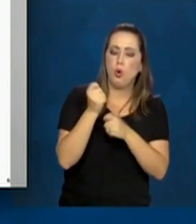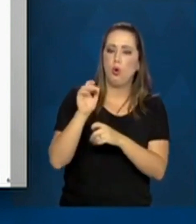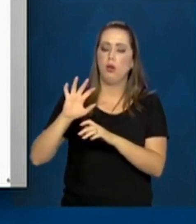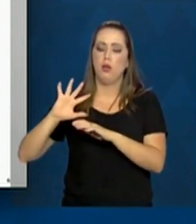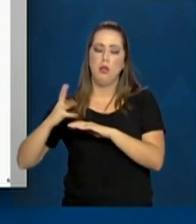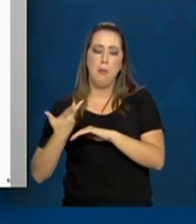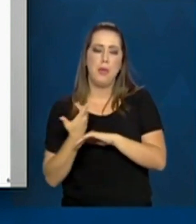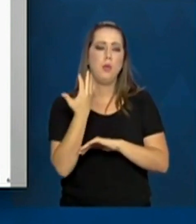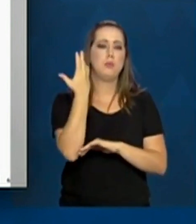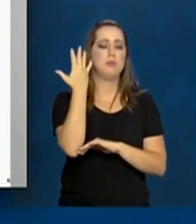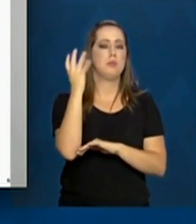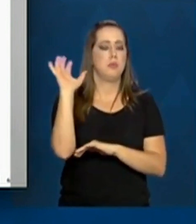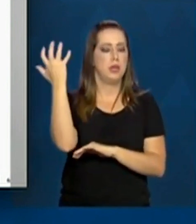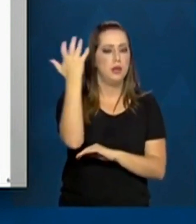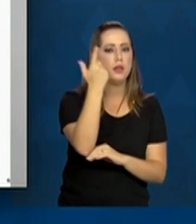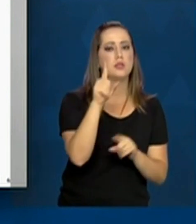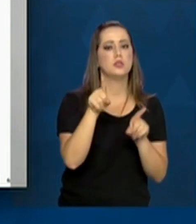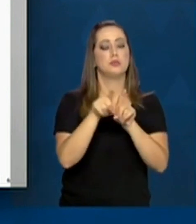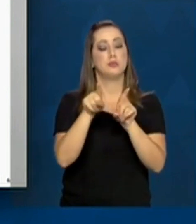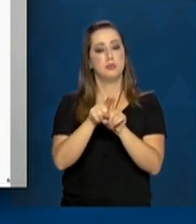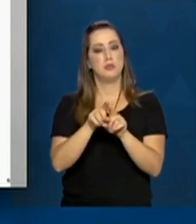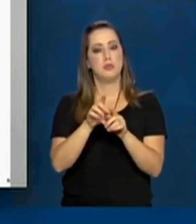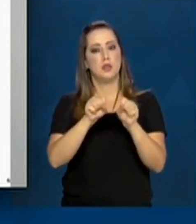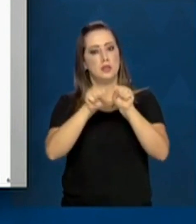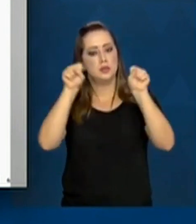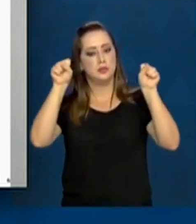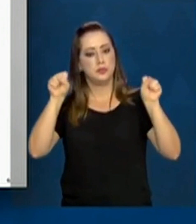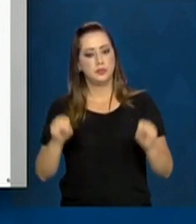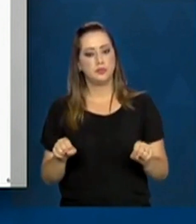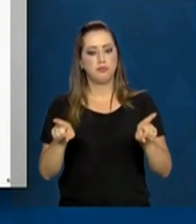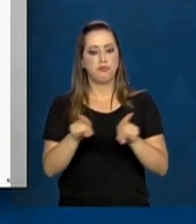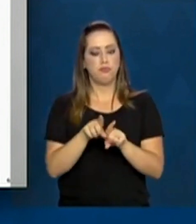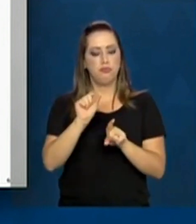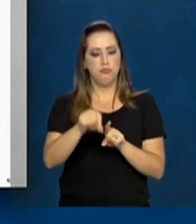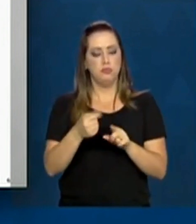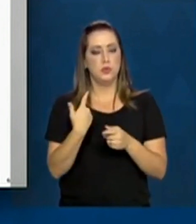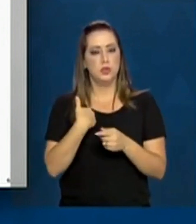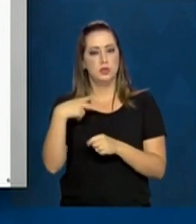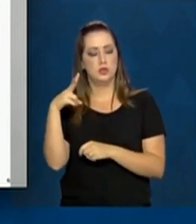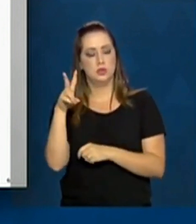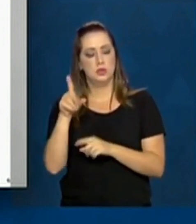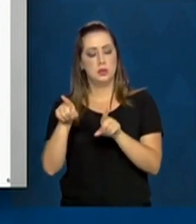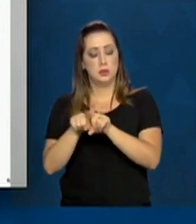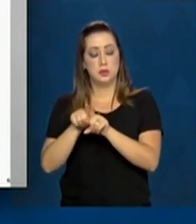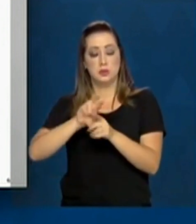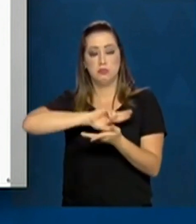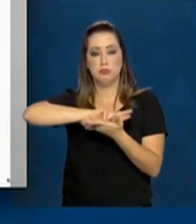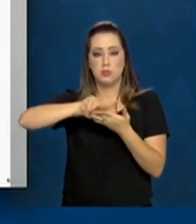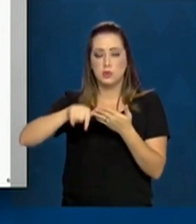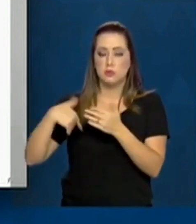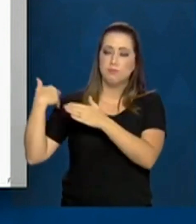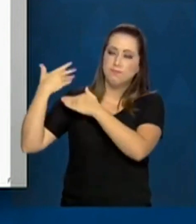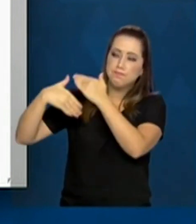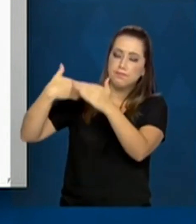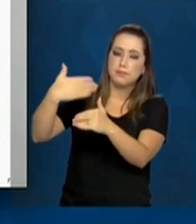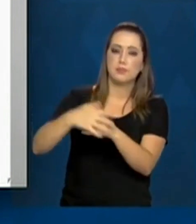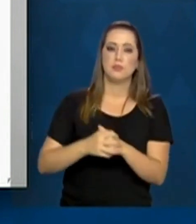a parte institucional e internacional e também os valores e tradições. Pode passar, por favor.